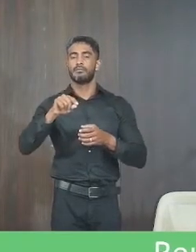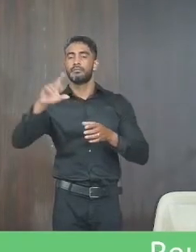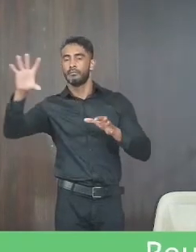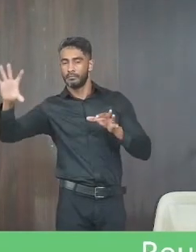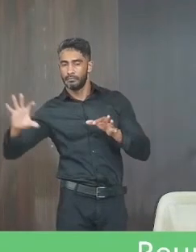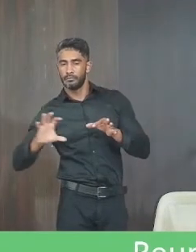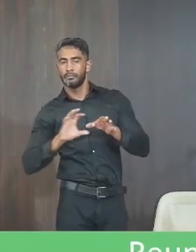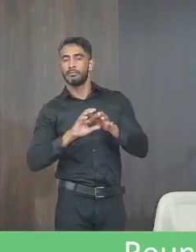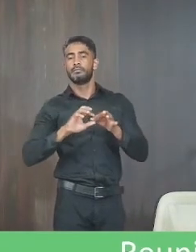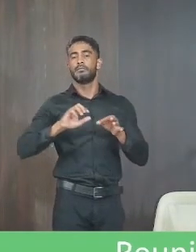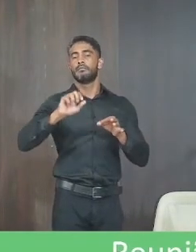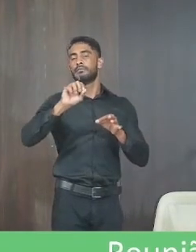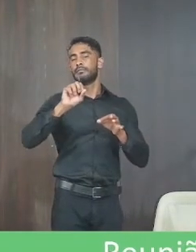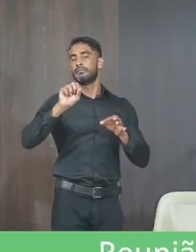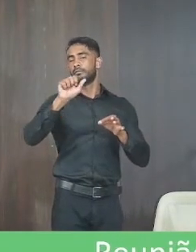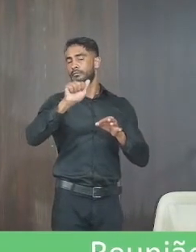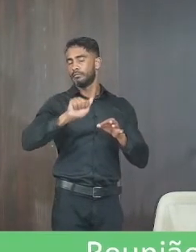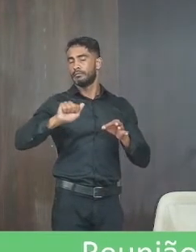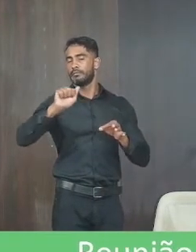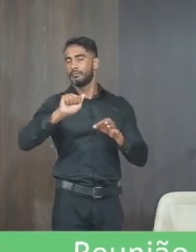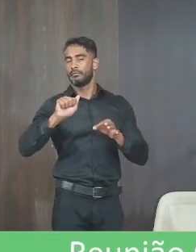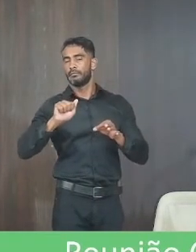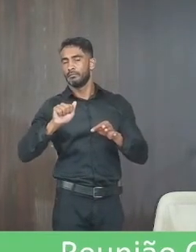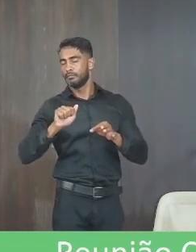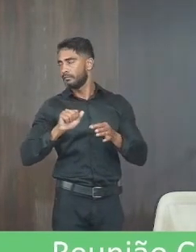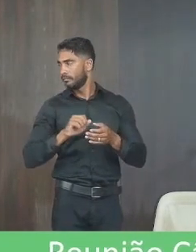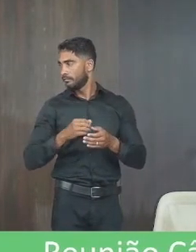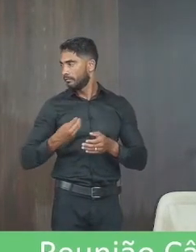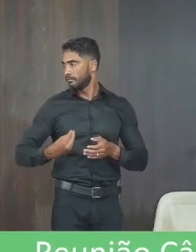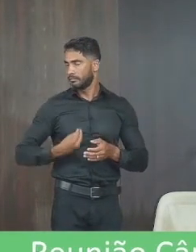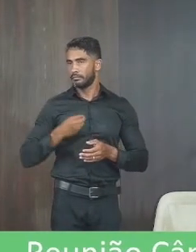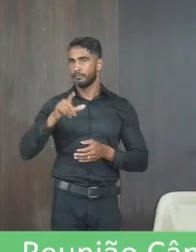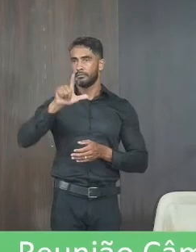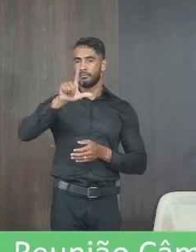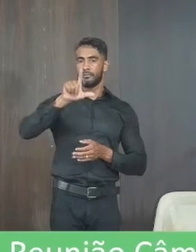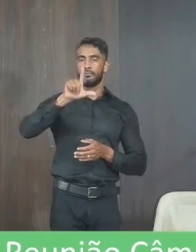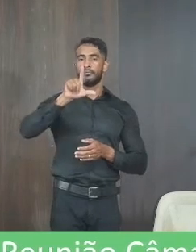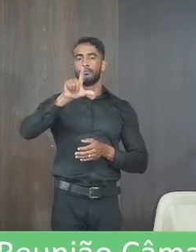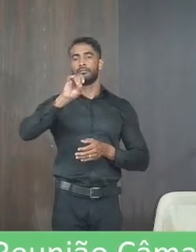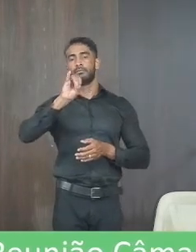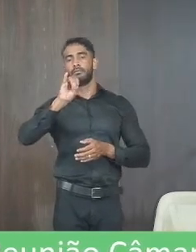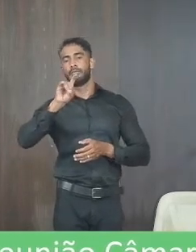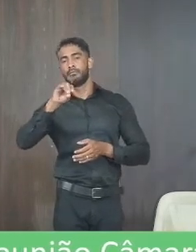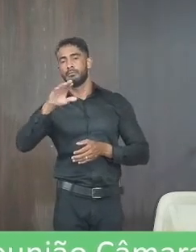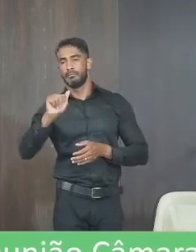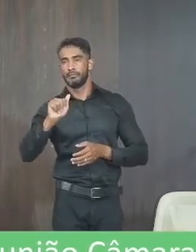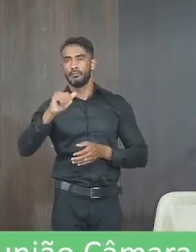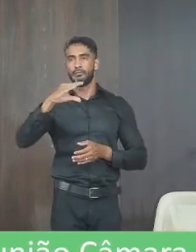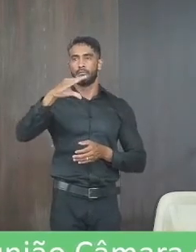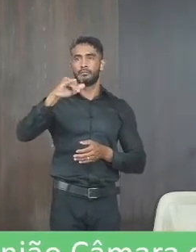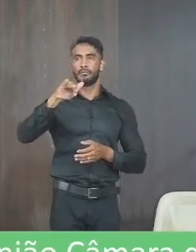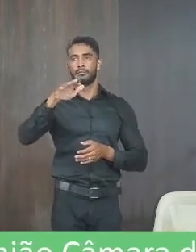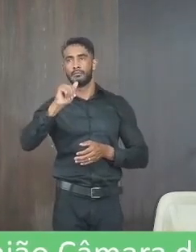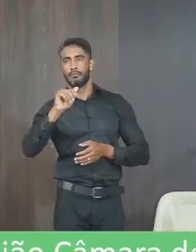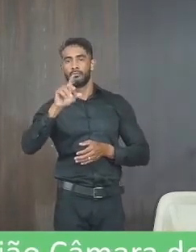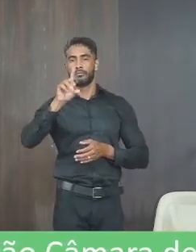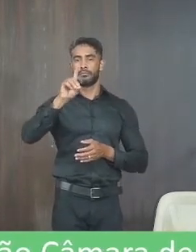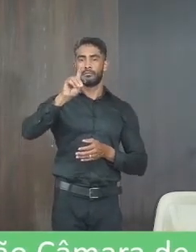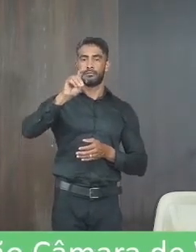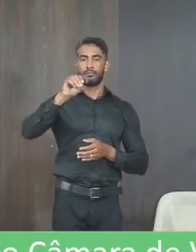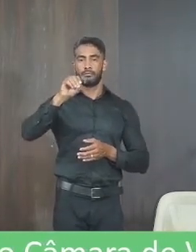estão aqui também os demais presentes Lídia Cecília Domingas